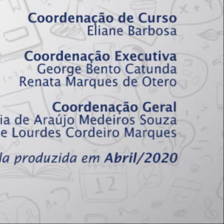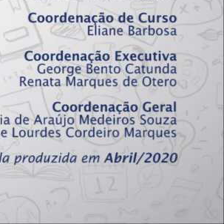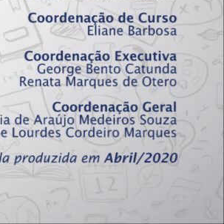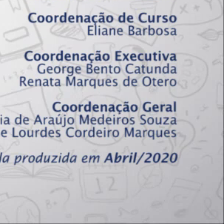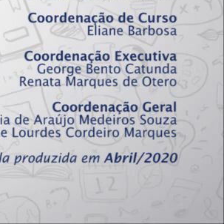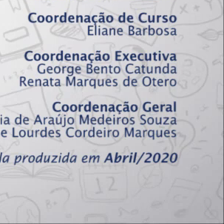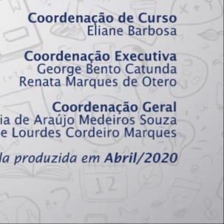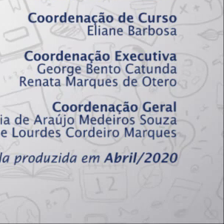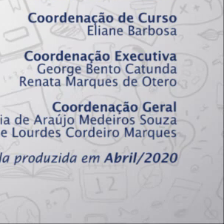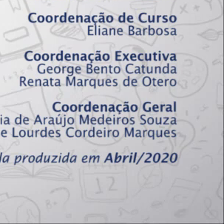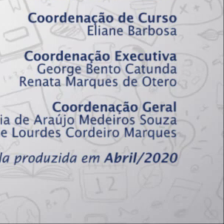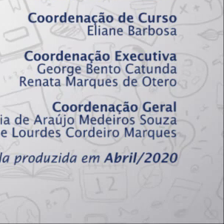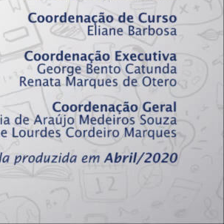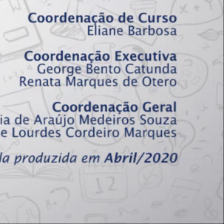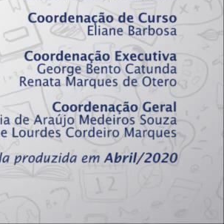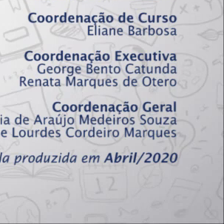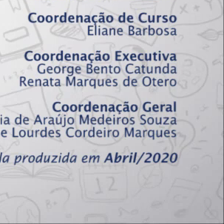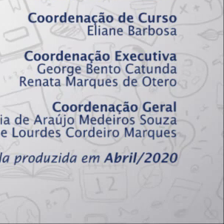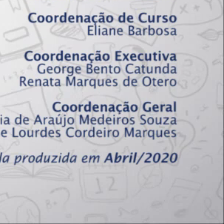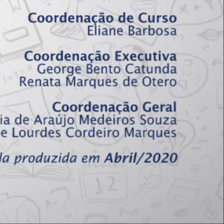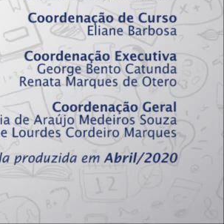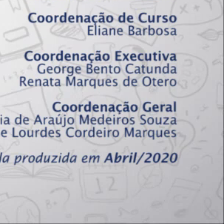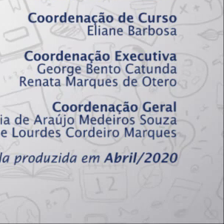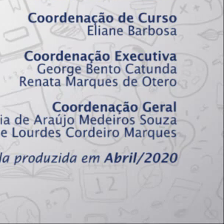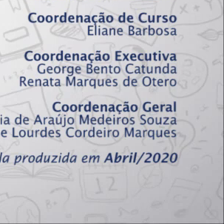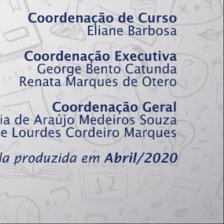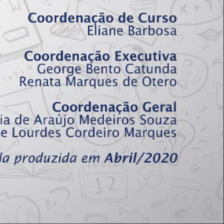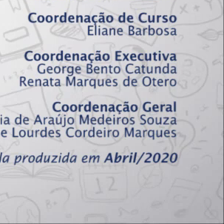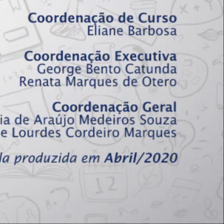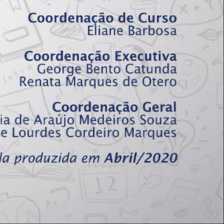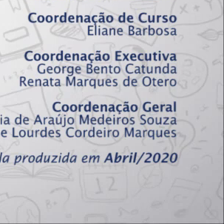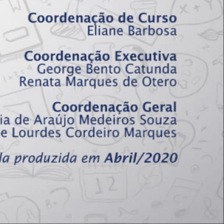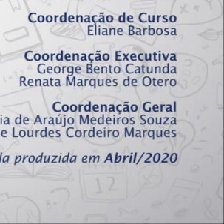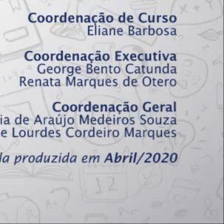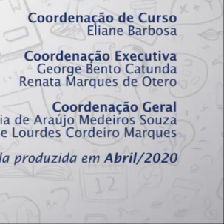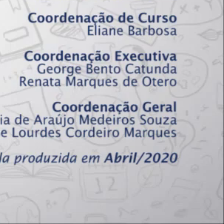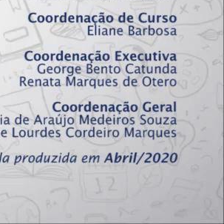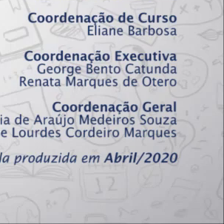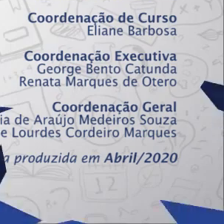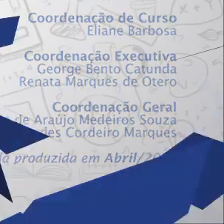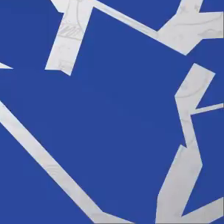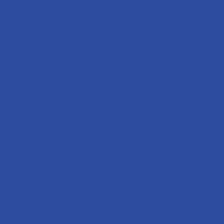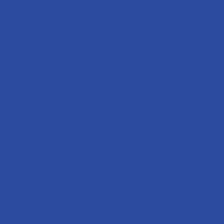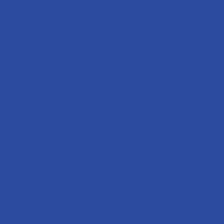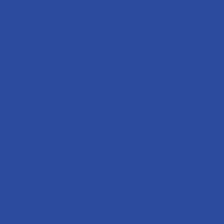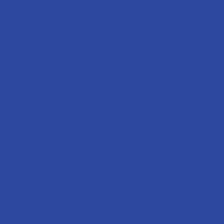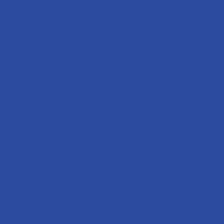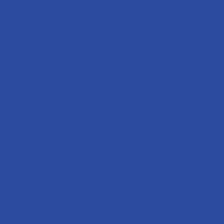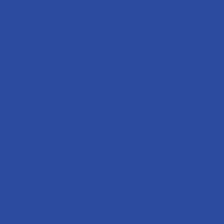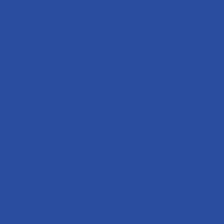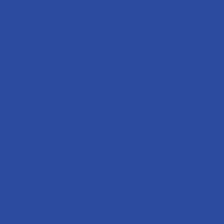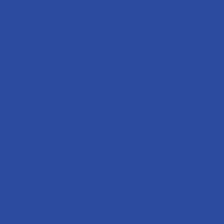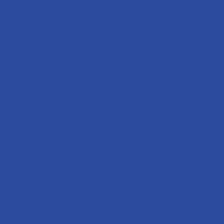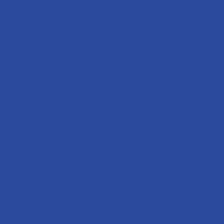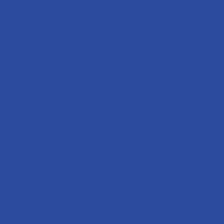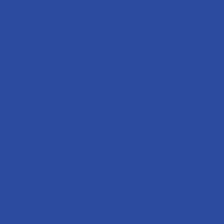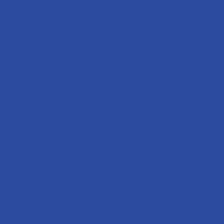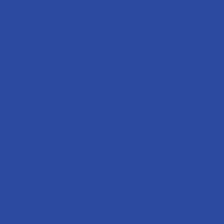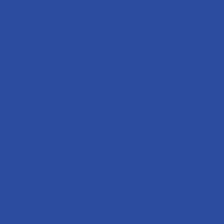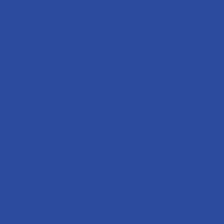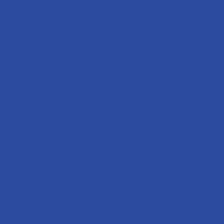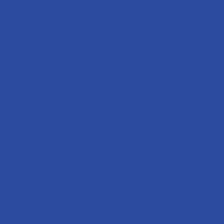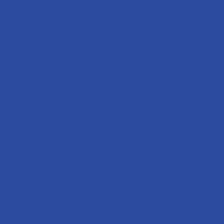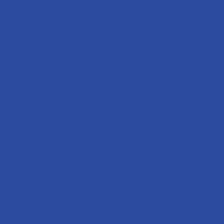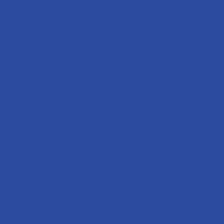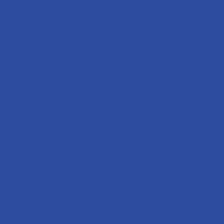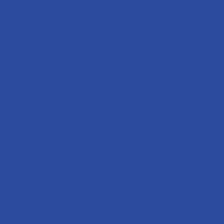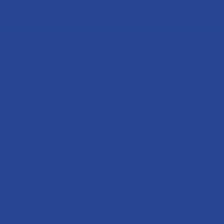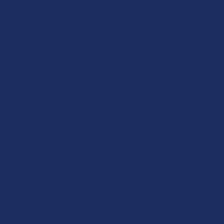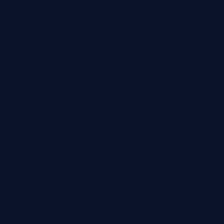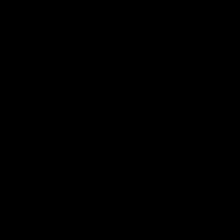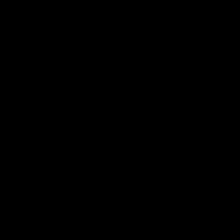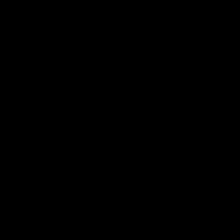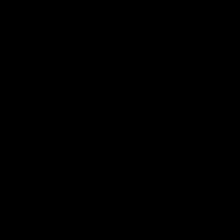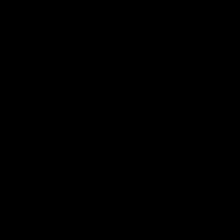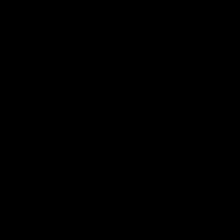abraço